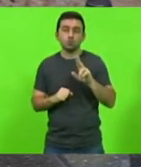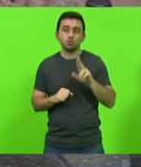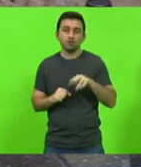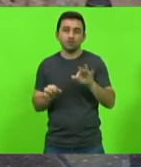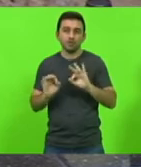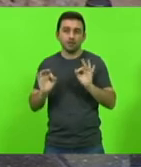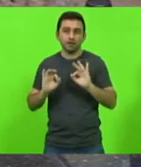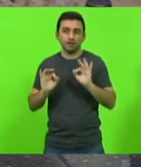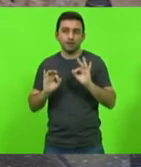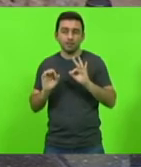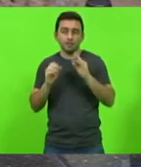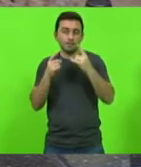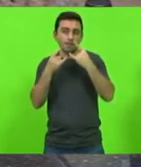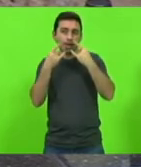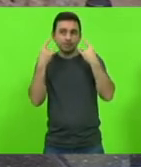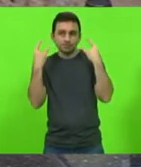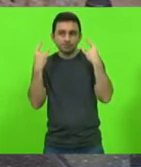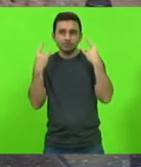feriado